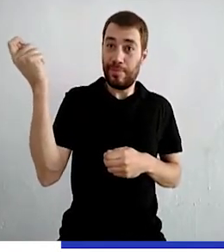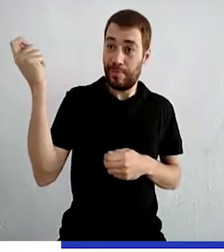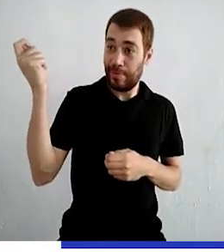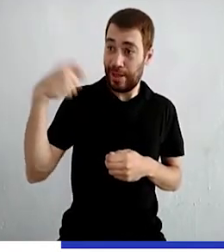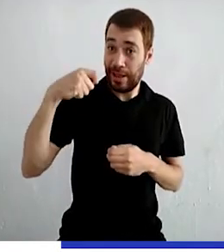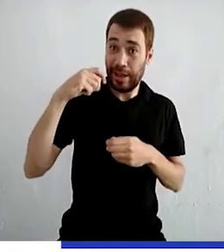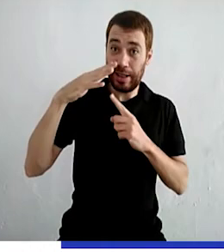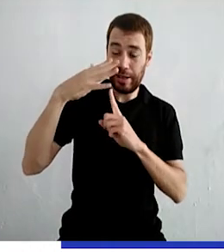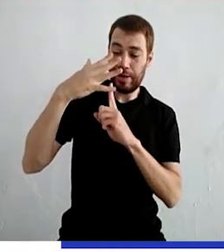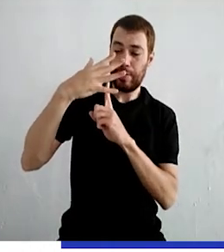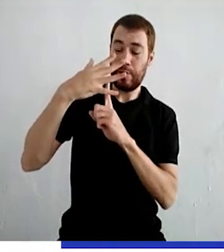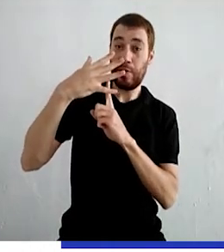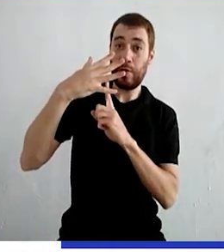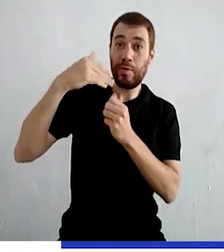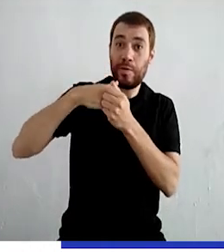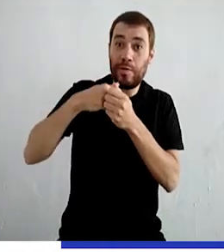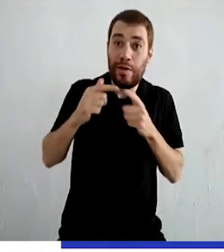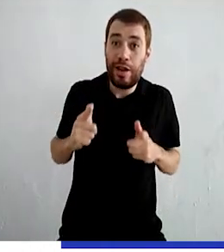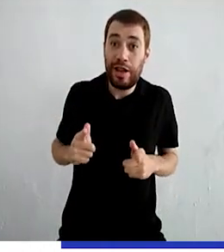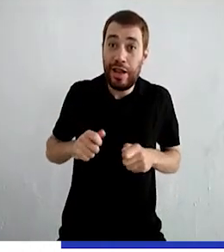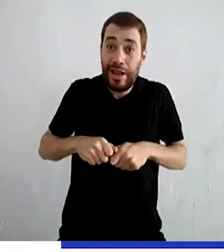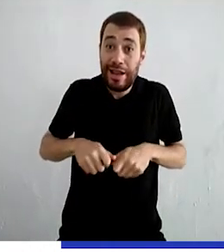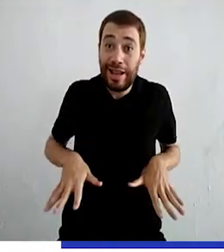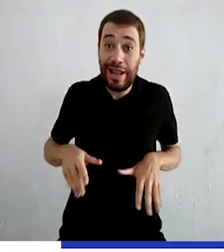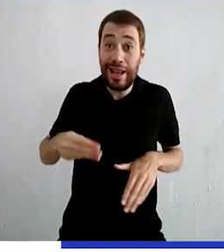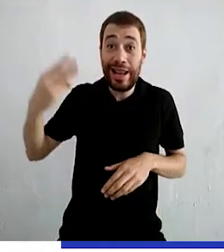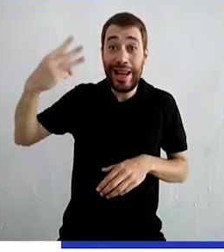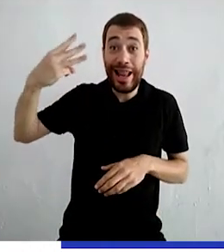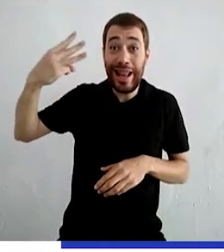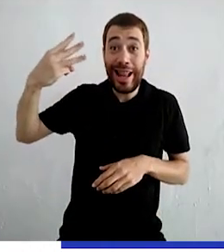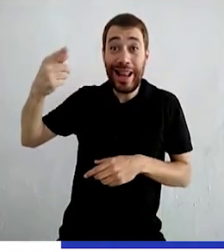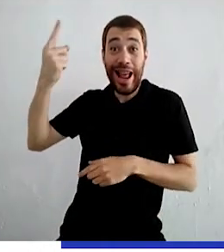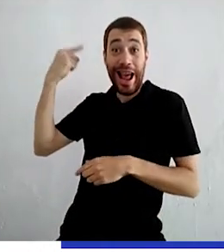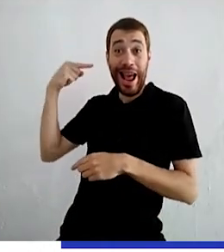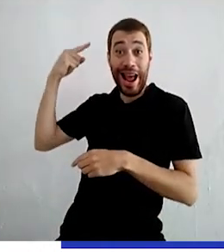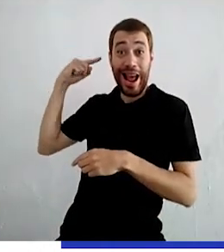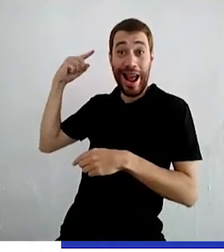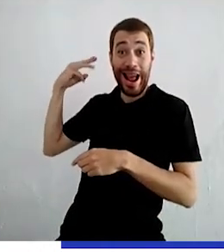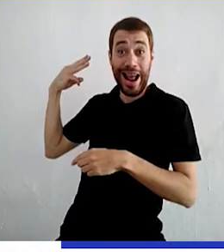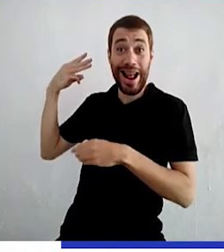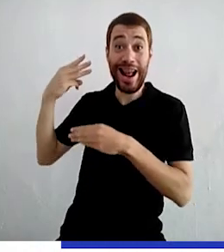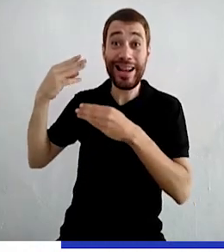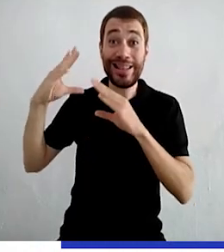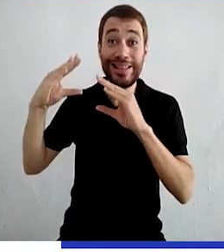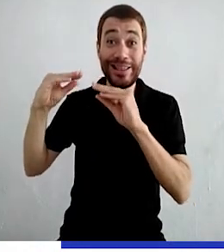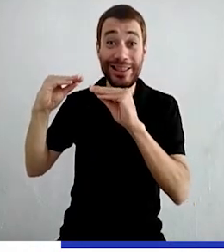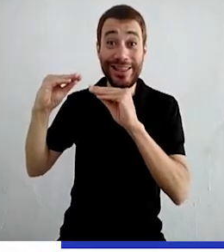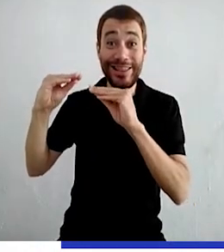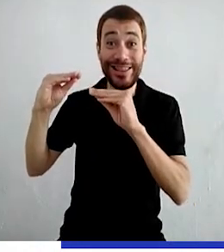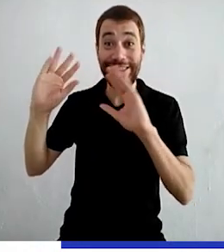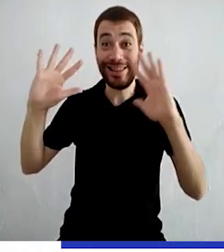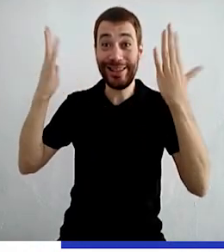por baixo da capa de palha, o vestido da terceira noite da festa. O príncipe